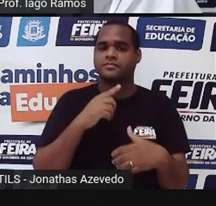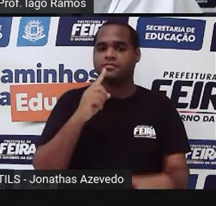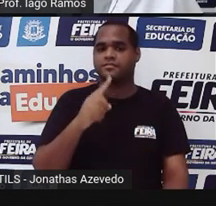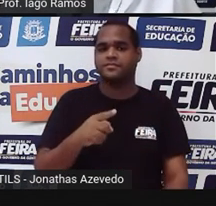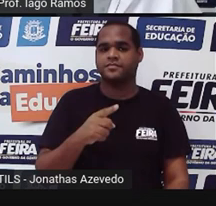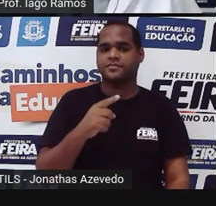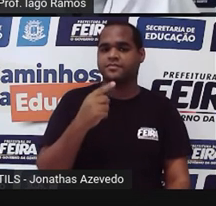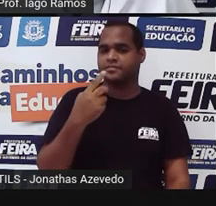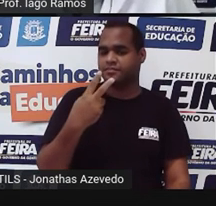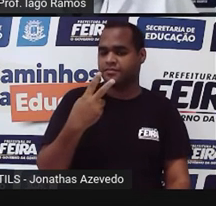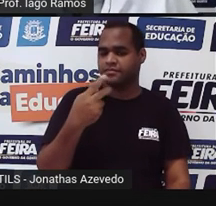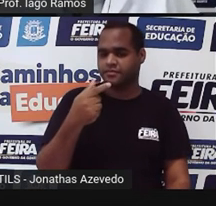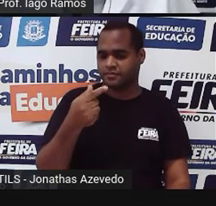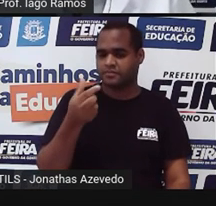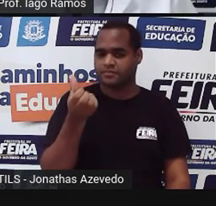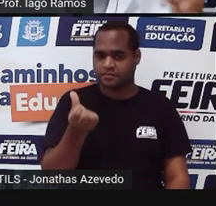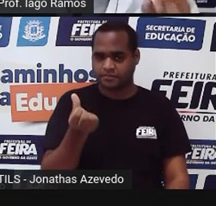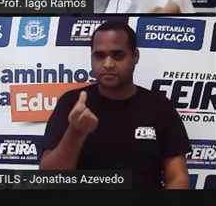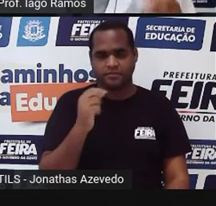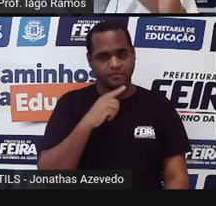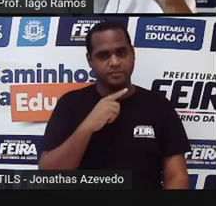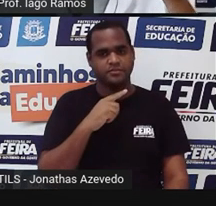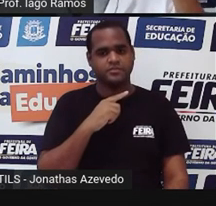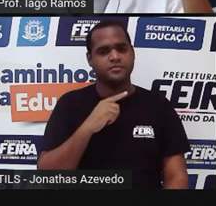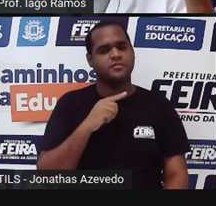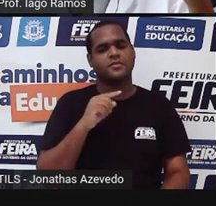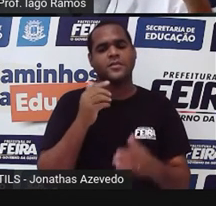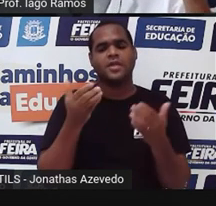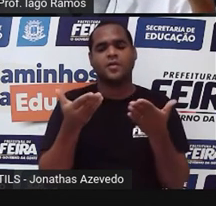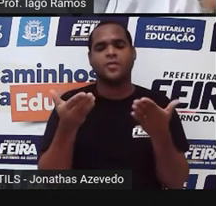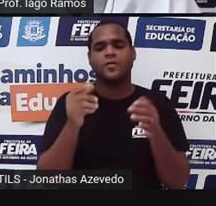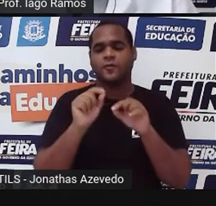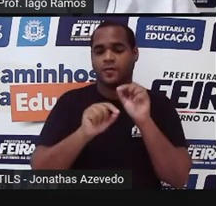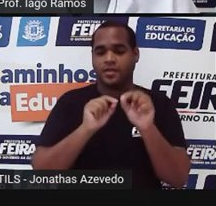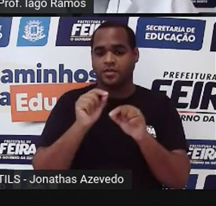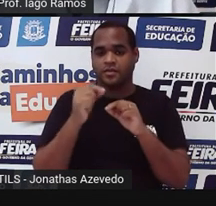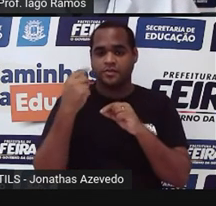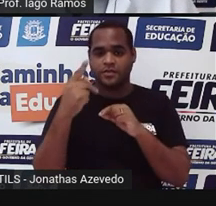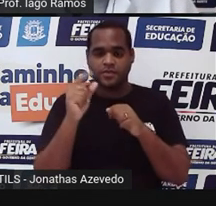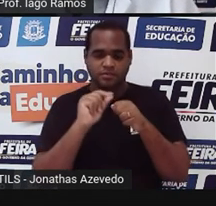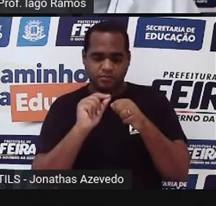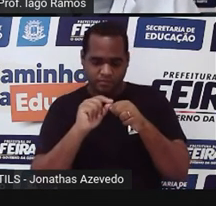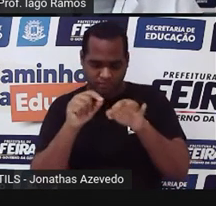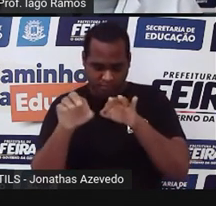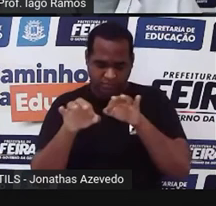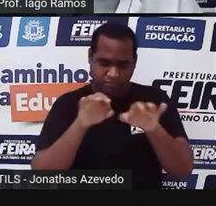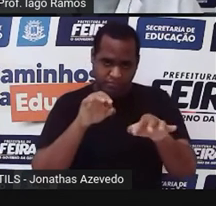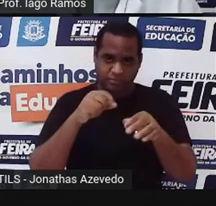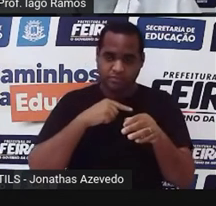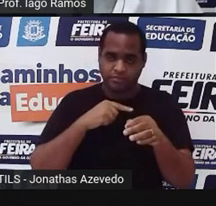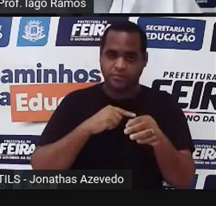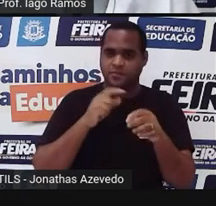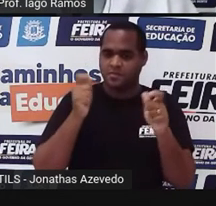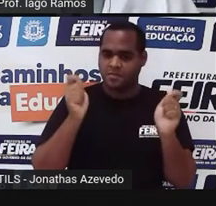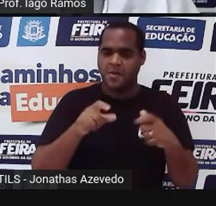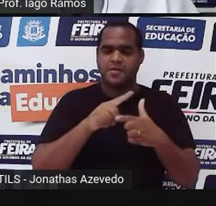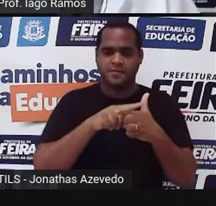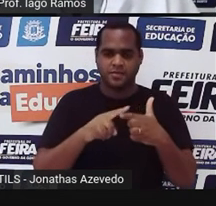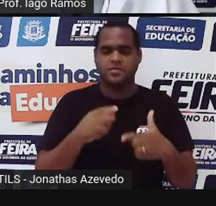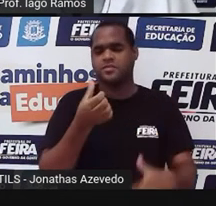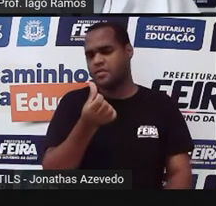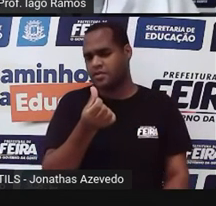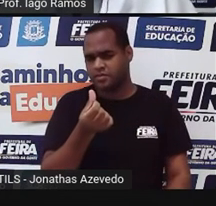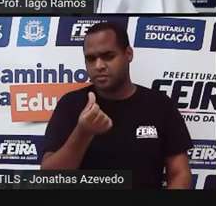.276. Agora o que é que você vai fazer com esse 1.276? Você vai dividir por 6.